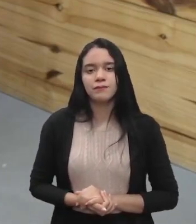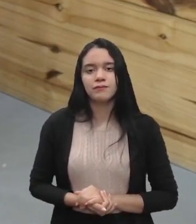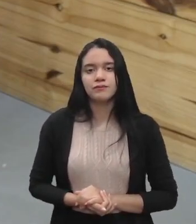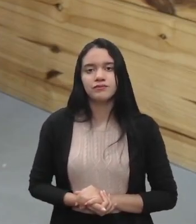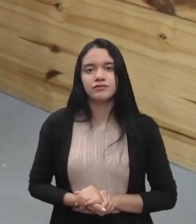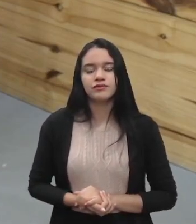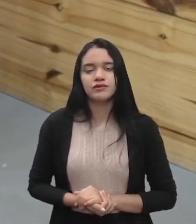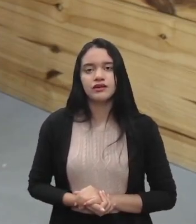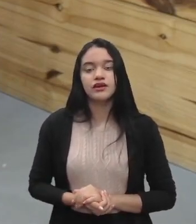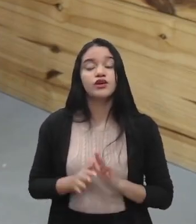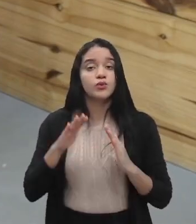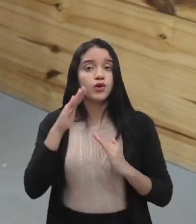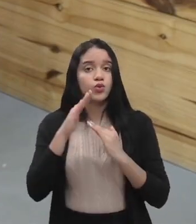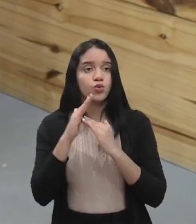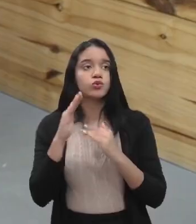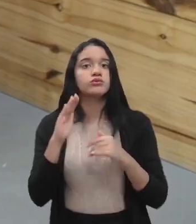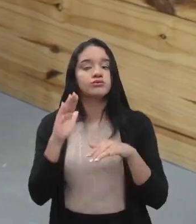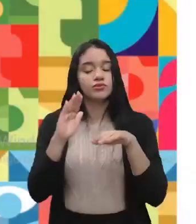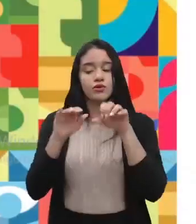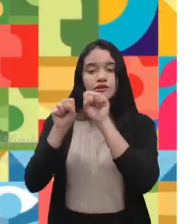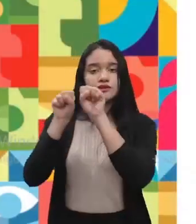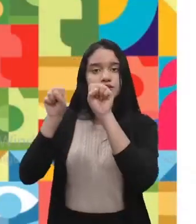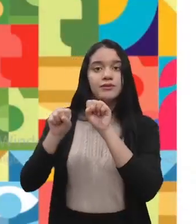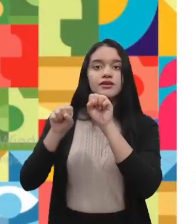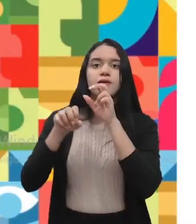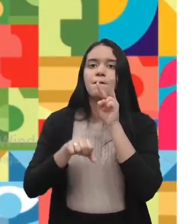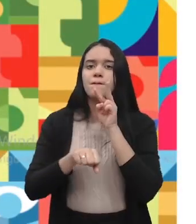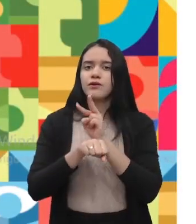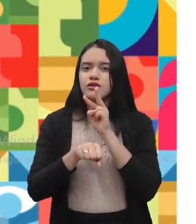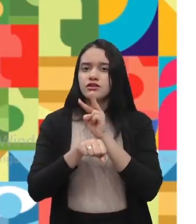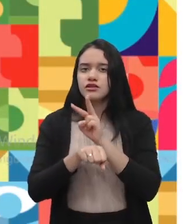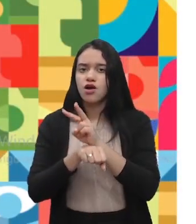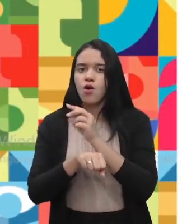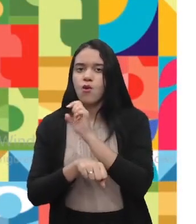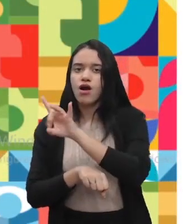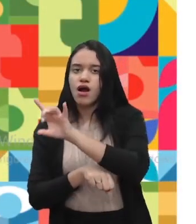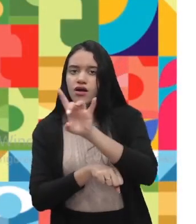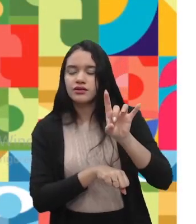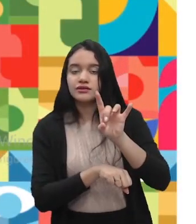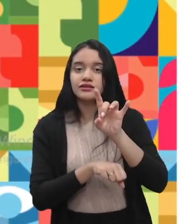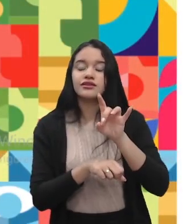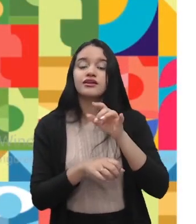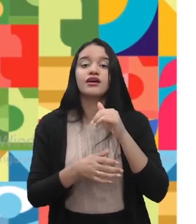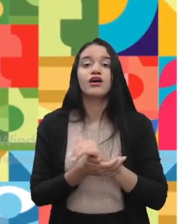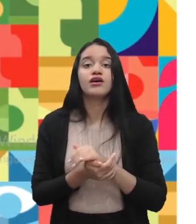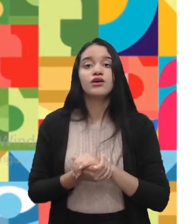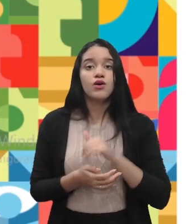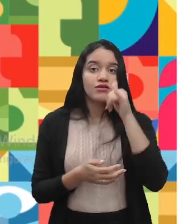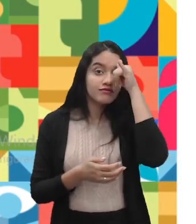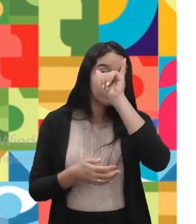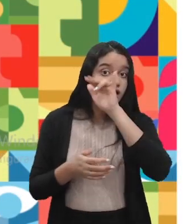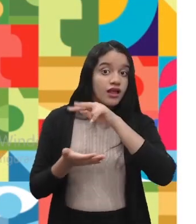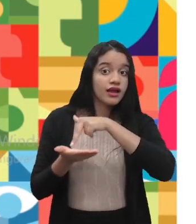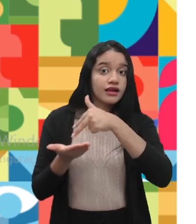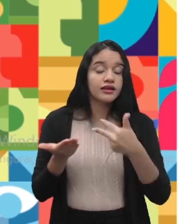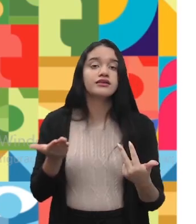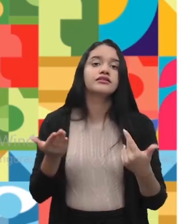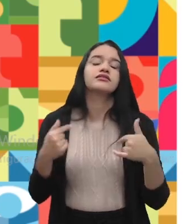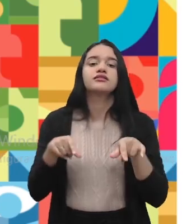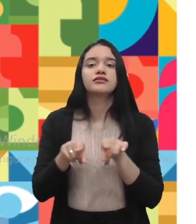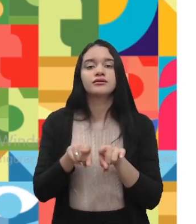último item, que é o sistema de proteção individual contra quedas, aí a gente vem para os